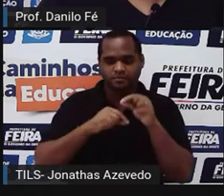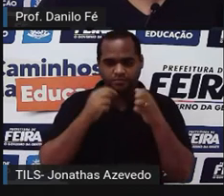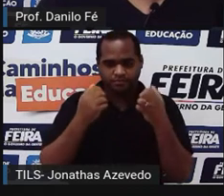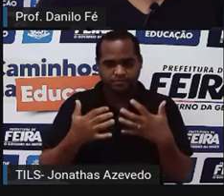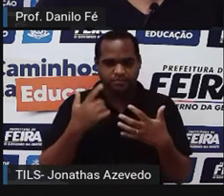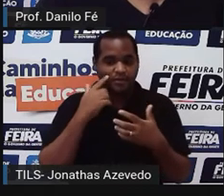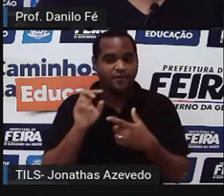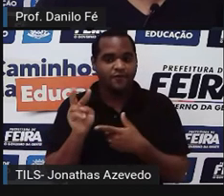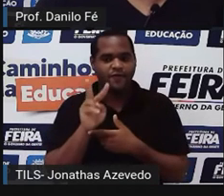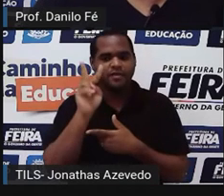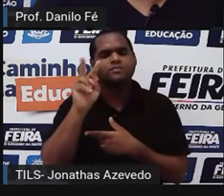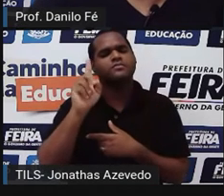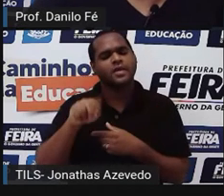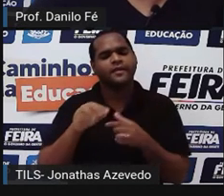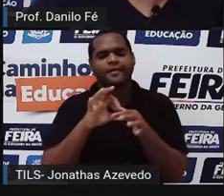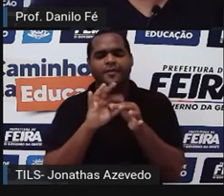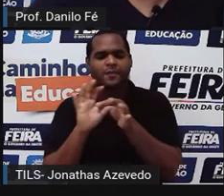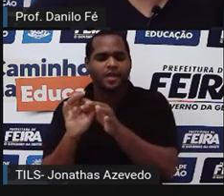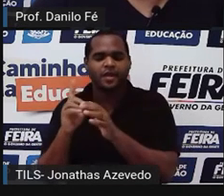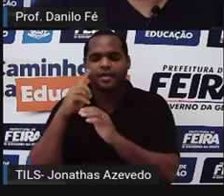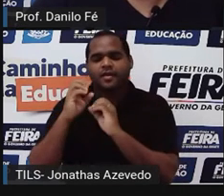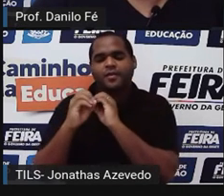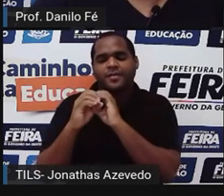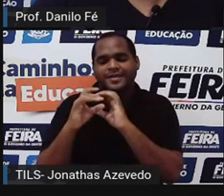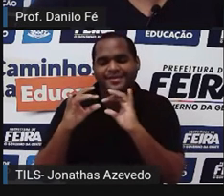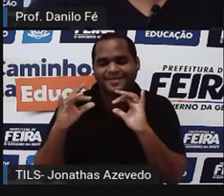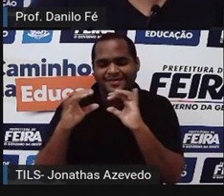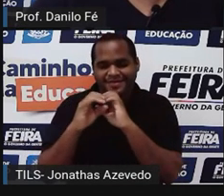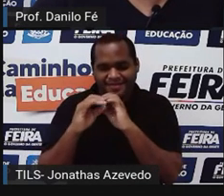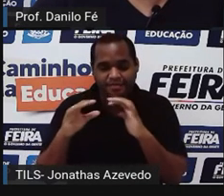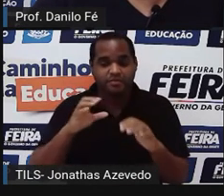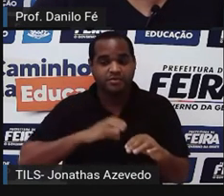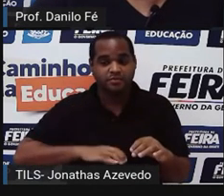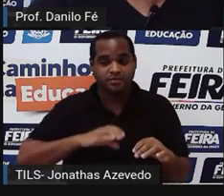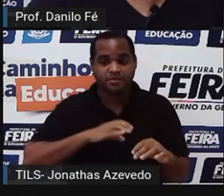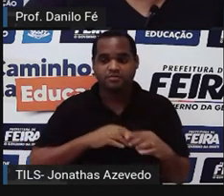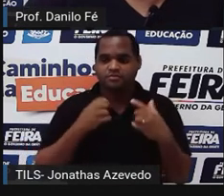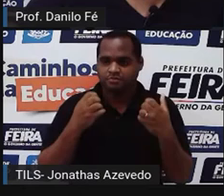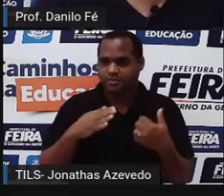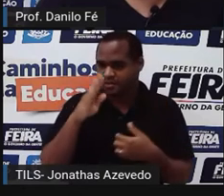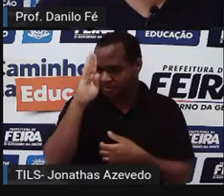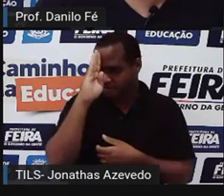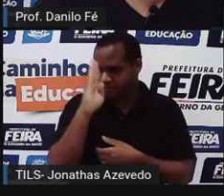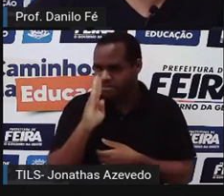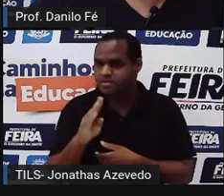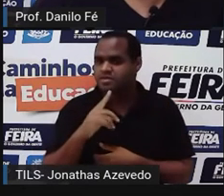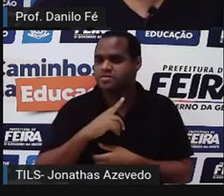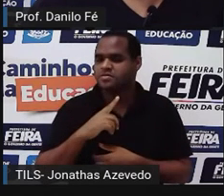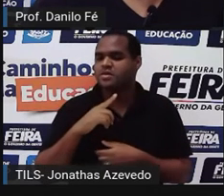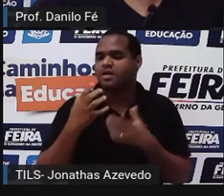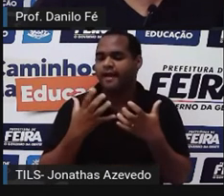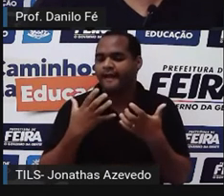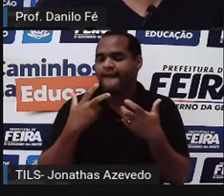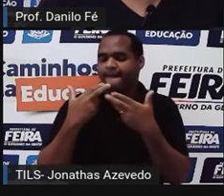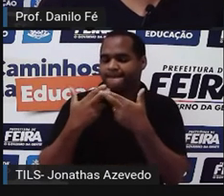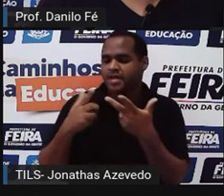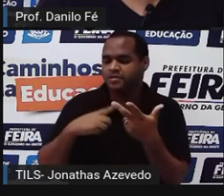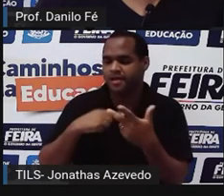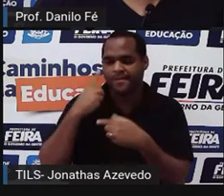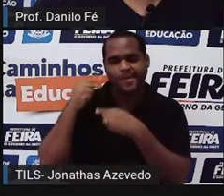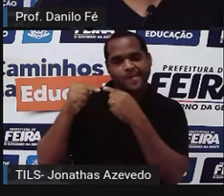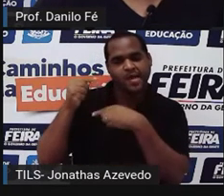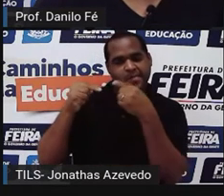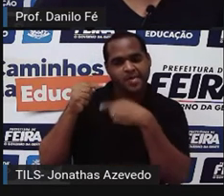implantar alguns valores liberais e iluministas em Portugal. Mas, aqui no Brasil, eles queriam que o couro descesse. Incoerente é o